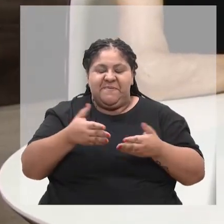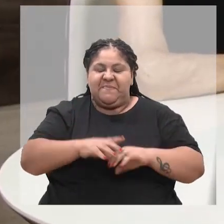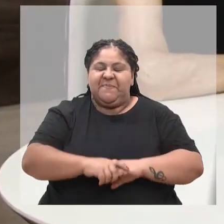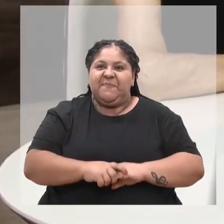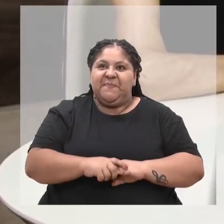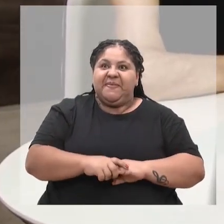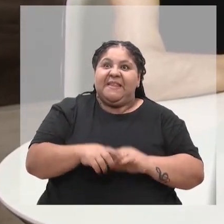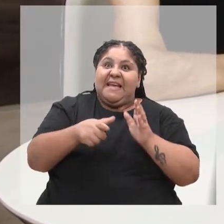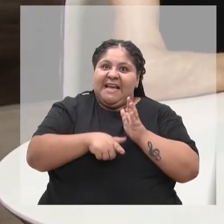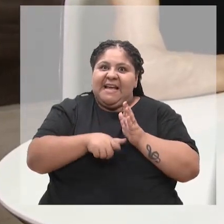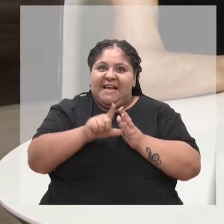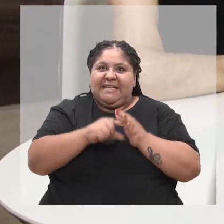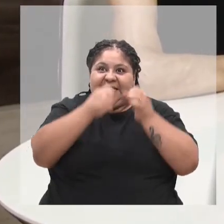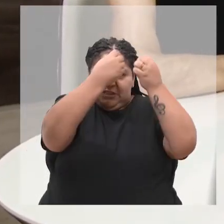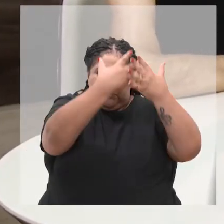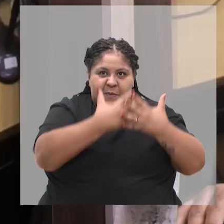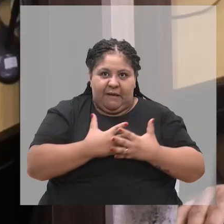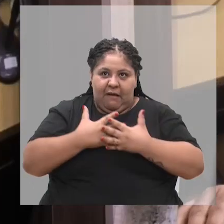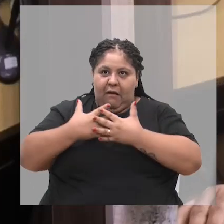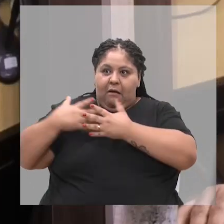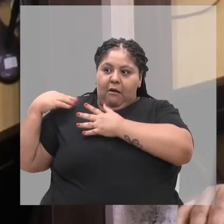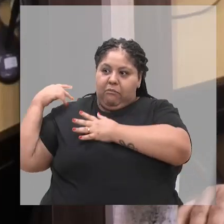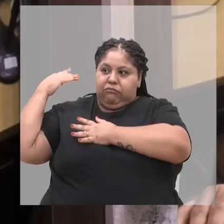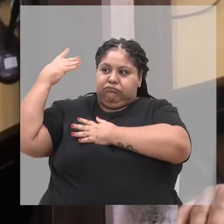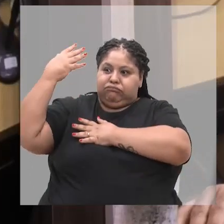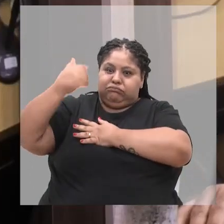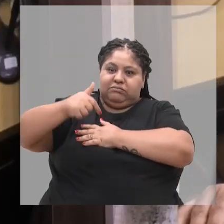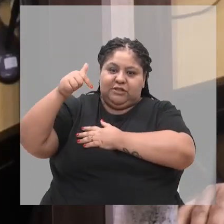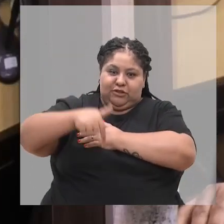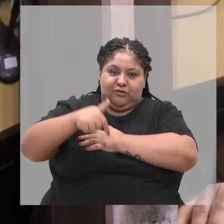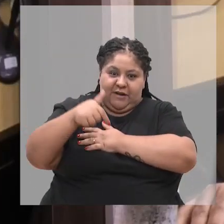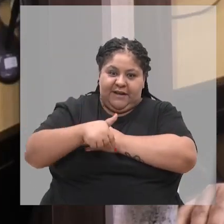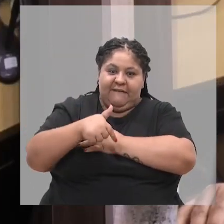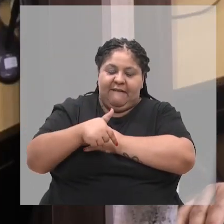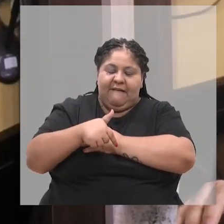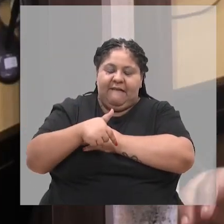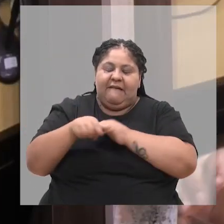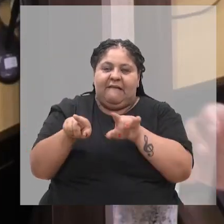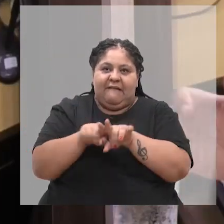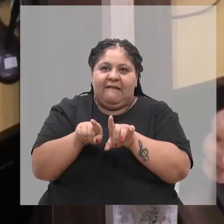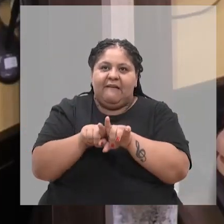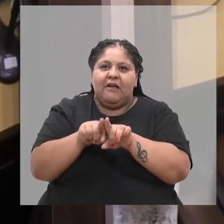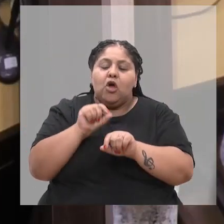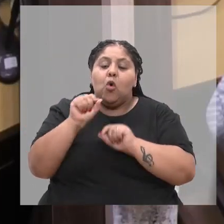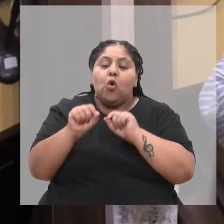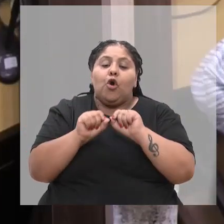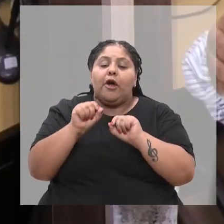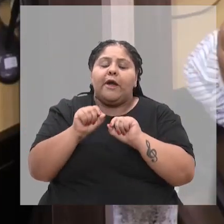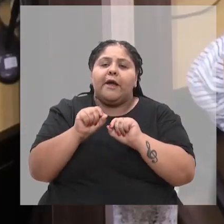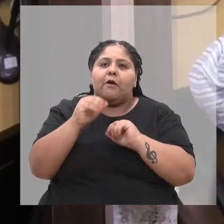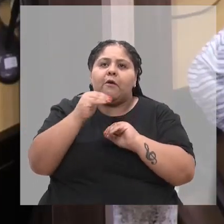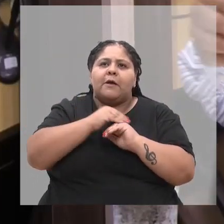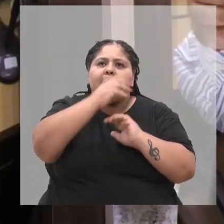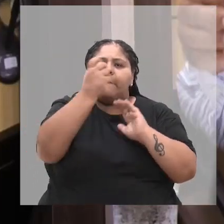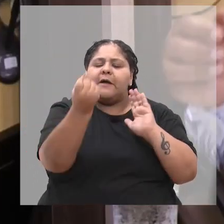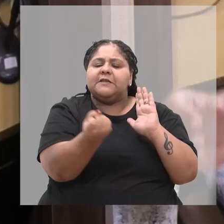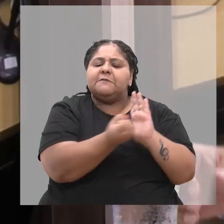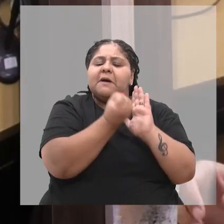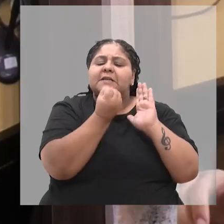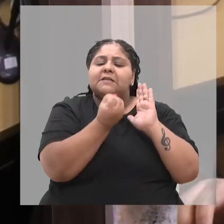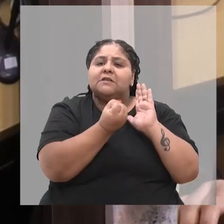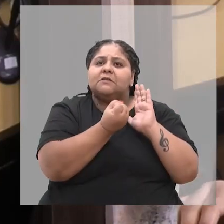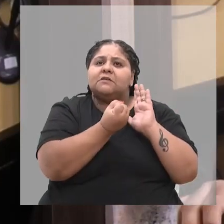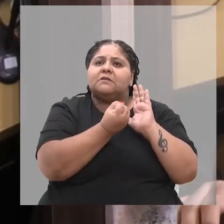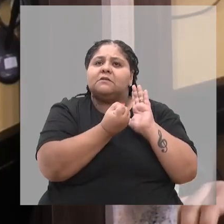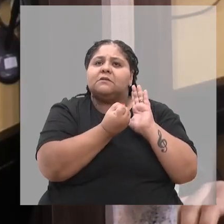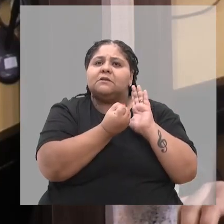listar aqui a trajetória nesse âmbito, em diversos cargos, o que mais marcou, digamos